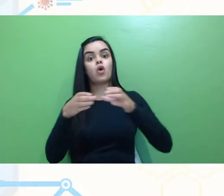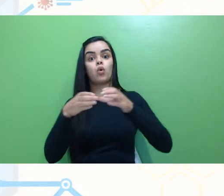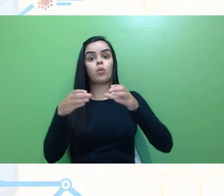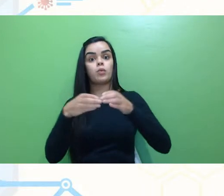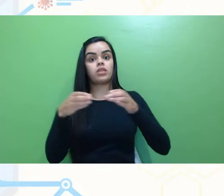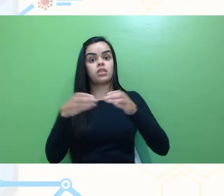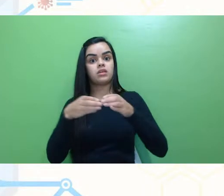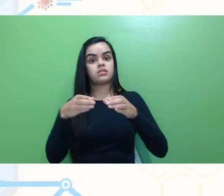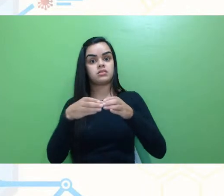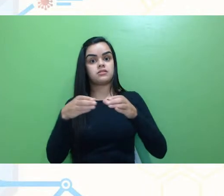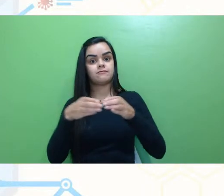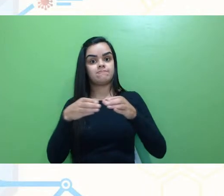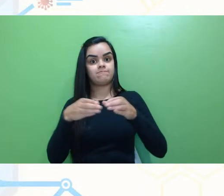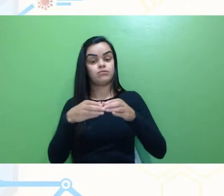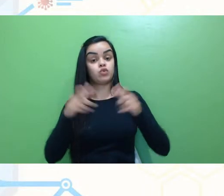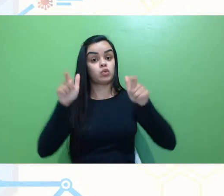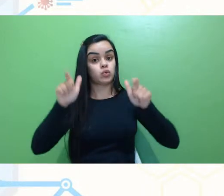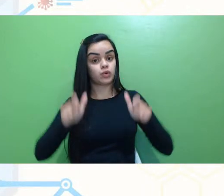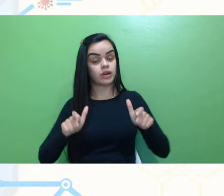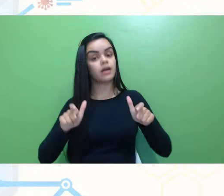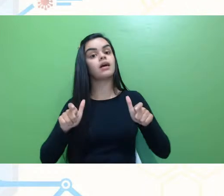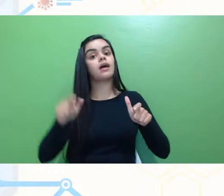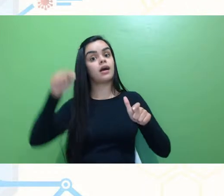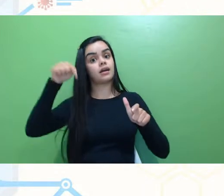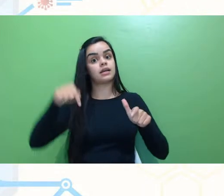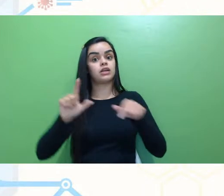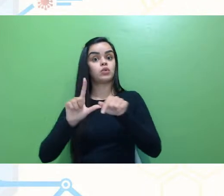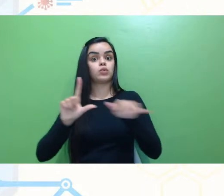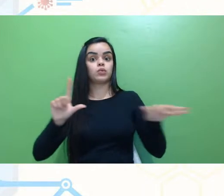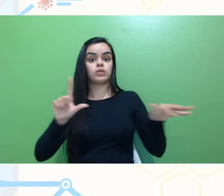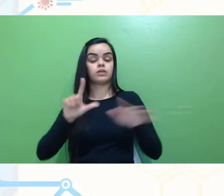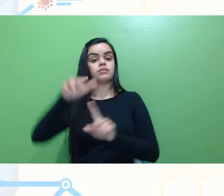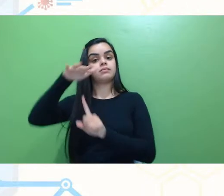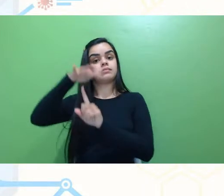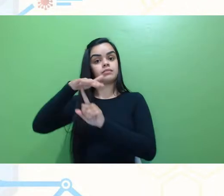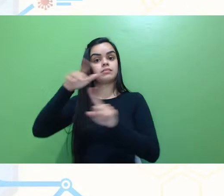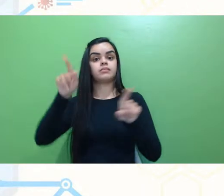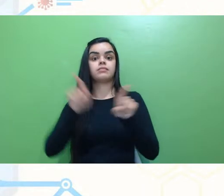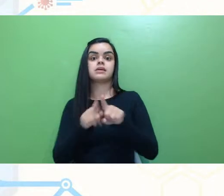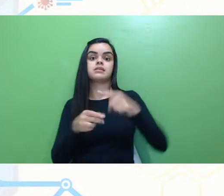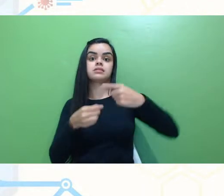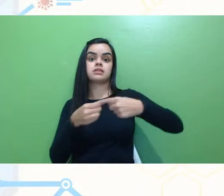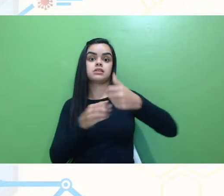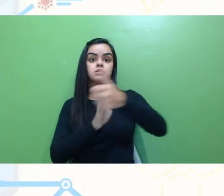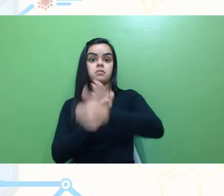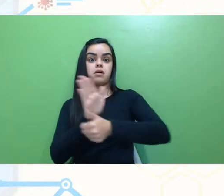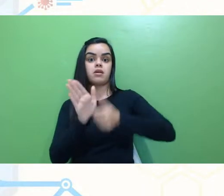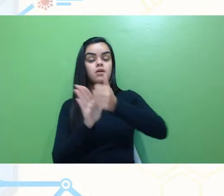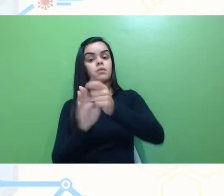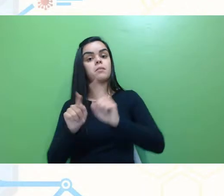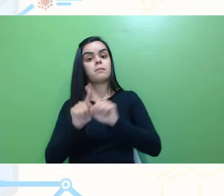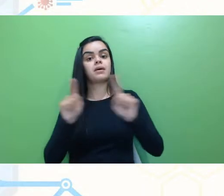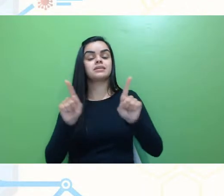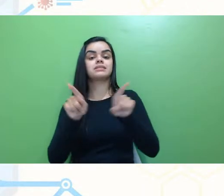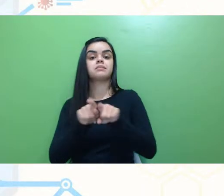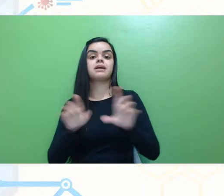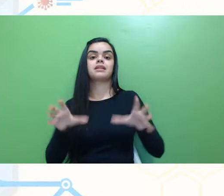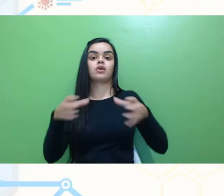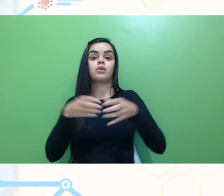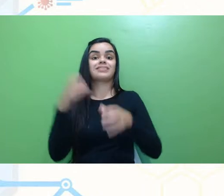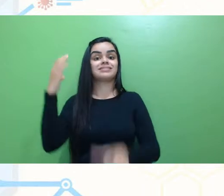não só da comunidade local, aqui do litoral do Paraná e do município de Paranaguá, mas da comunidade